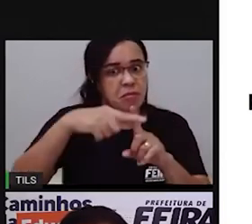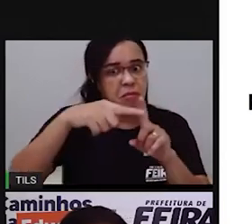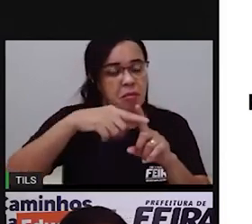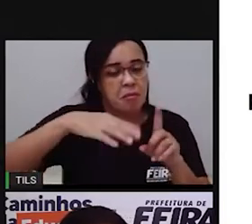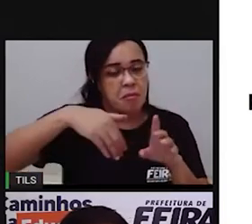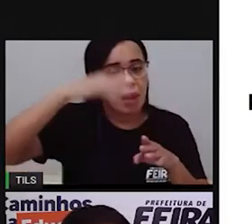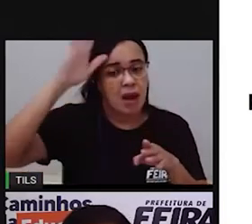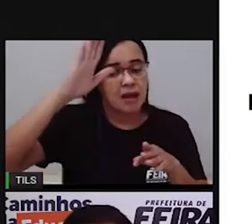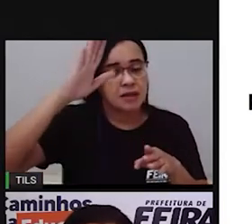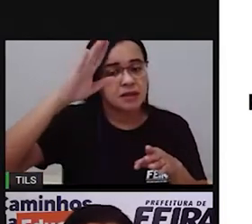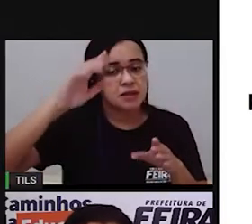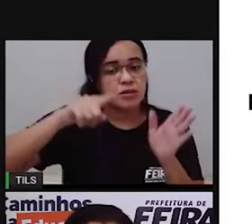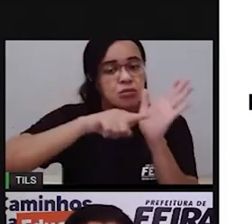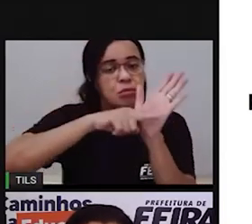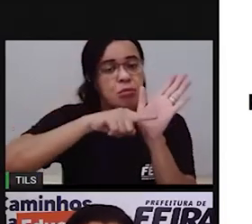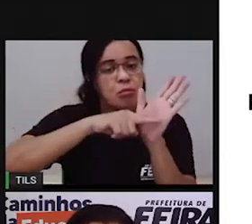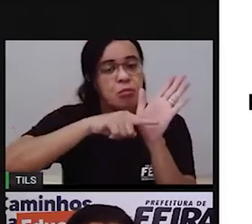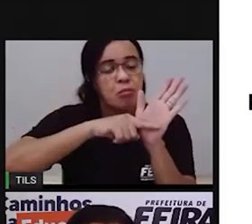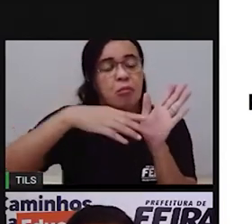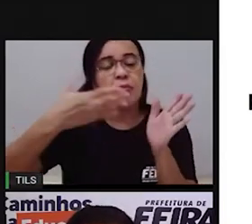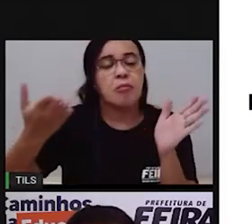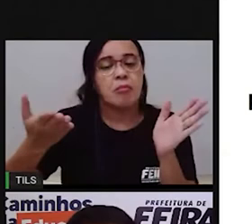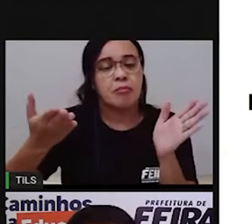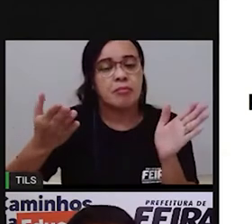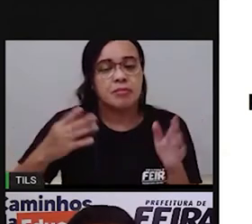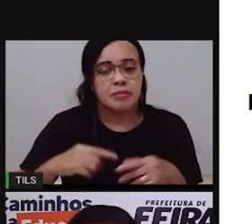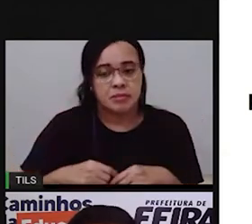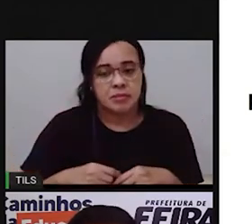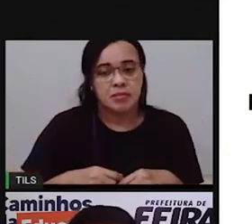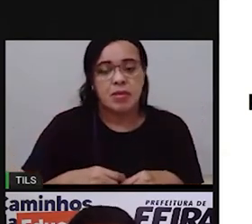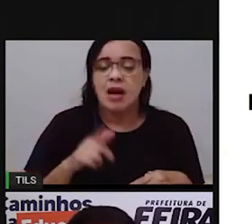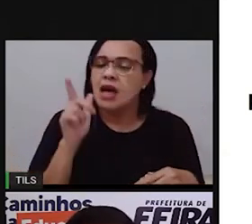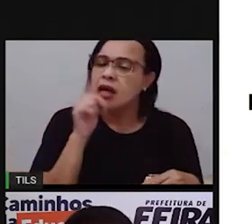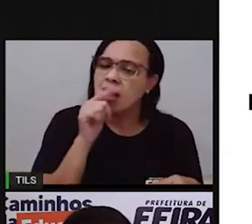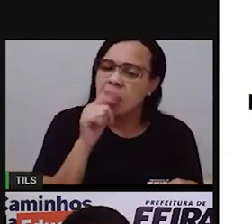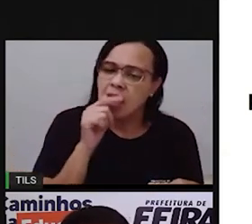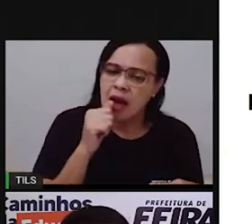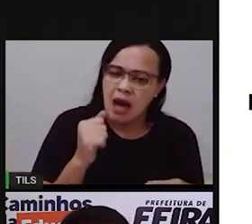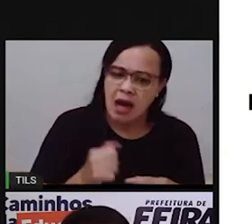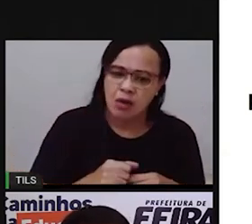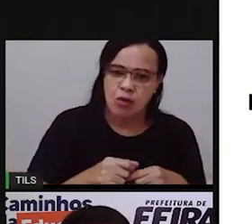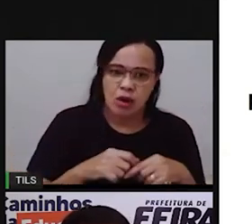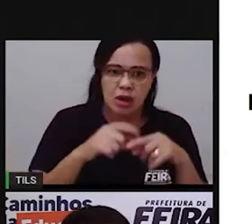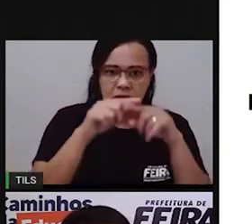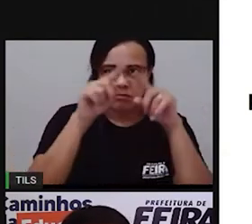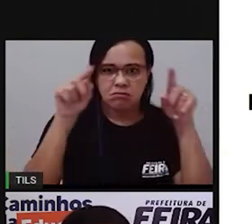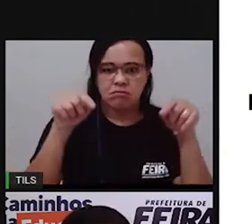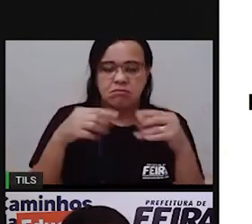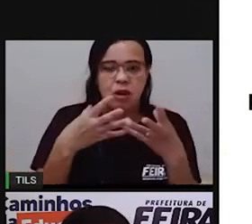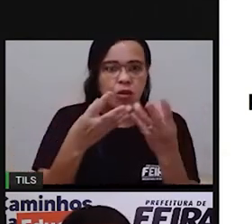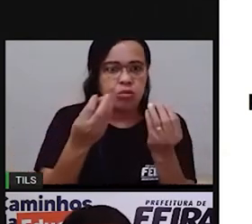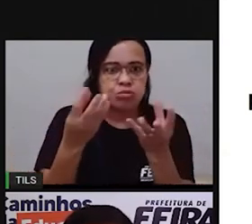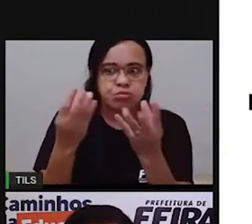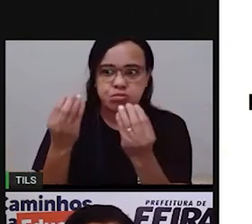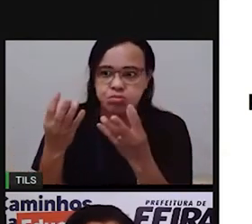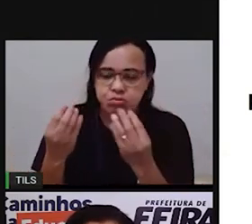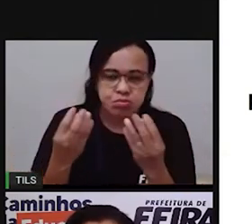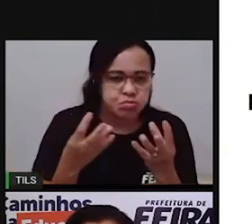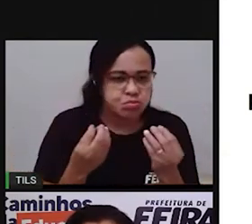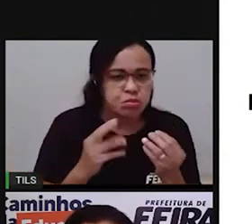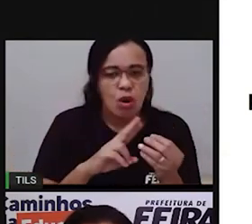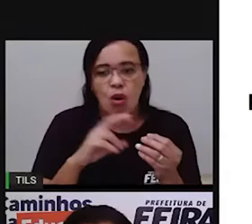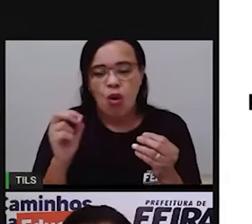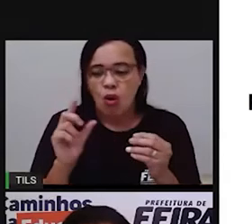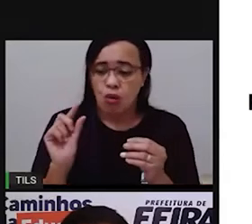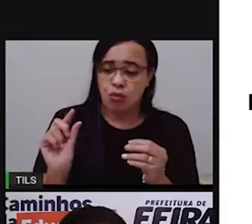vai observar quantos litros de água vocês estão consumindo mensalmente e